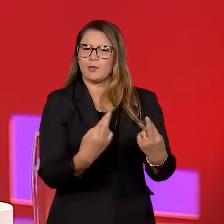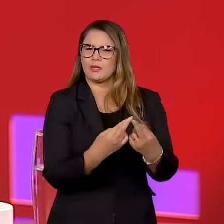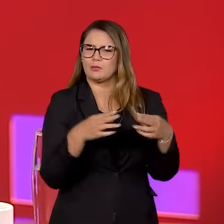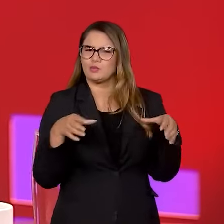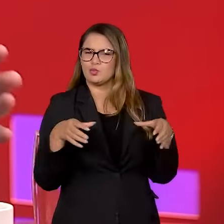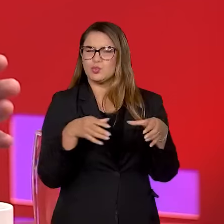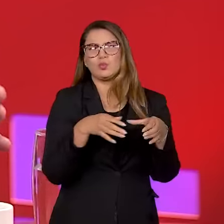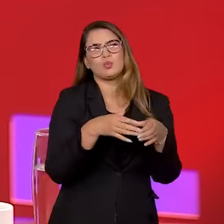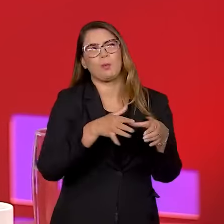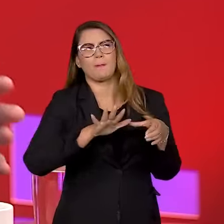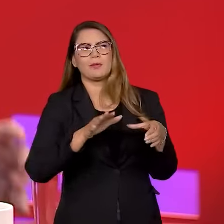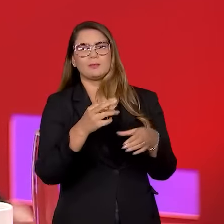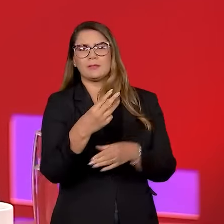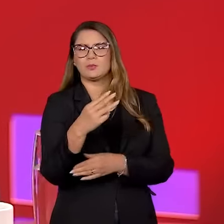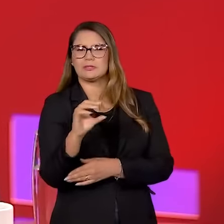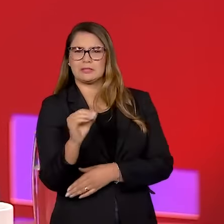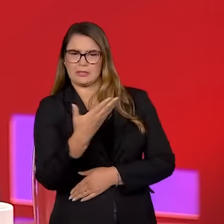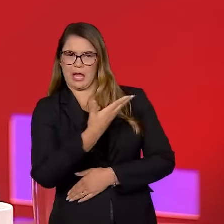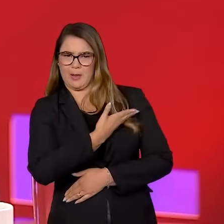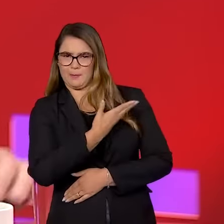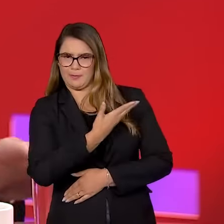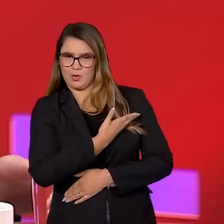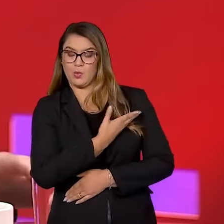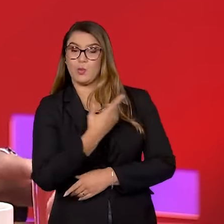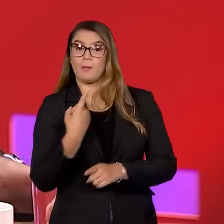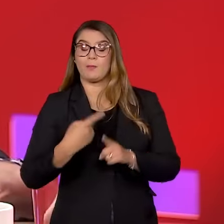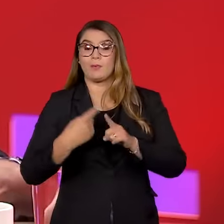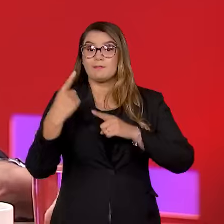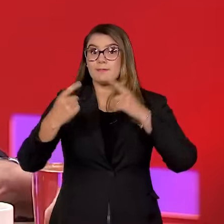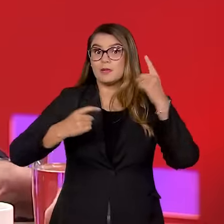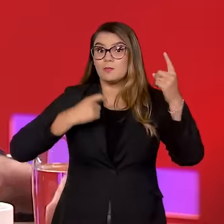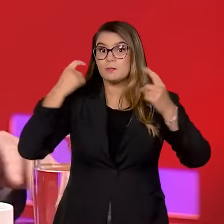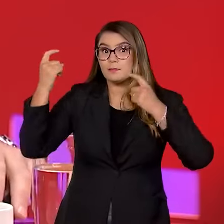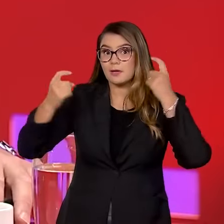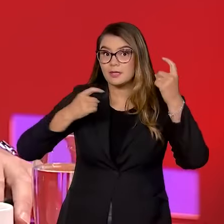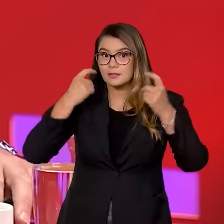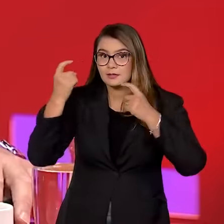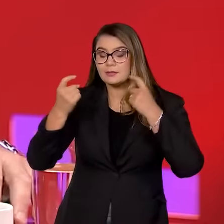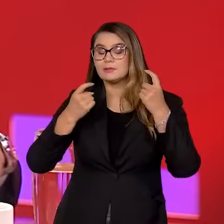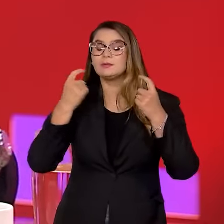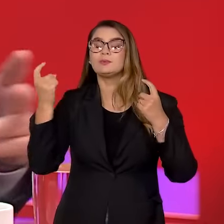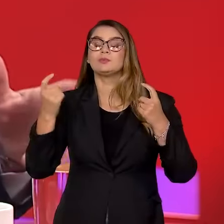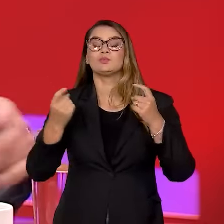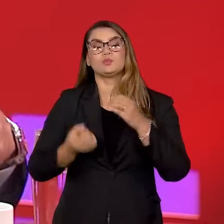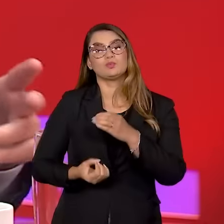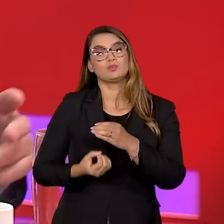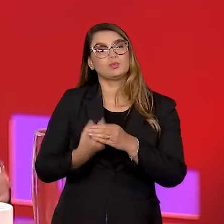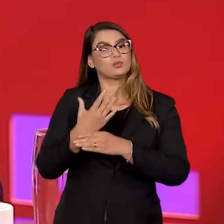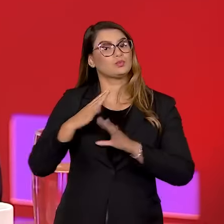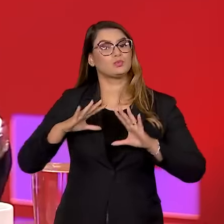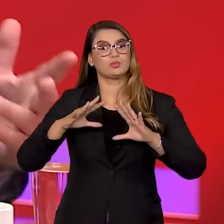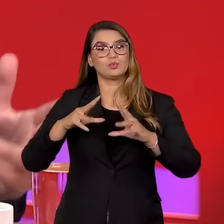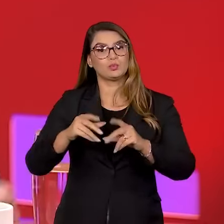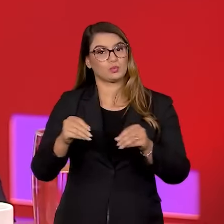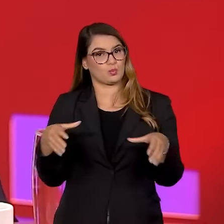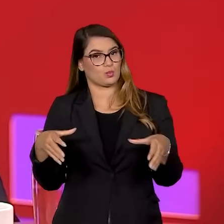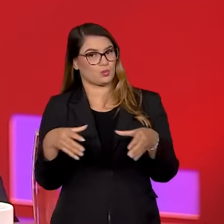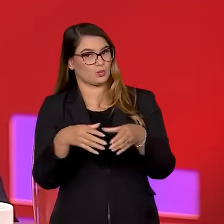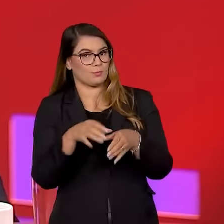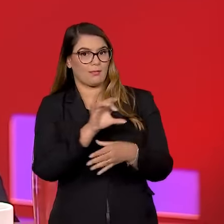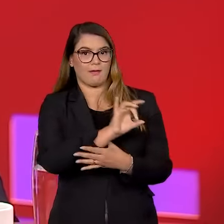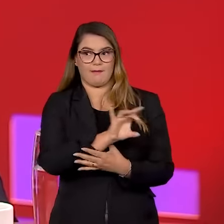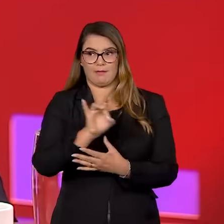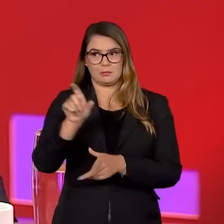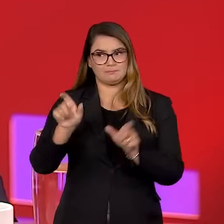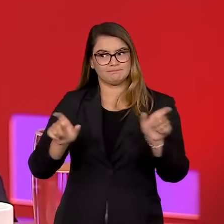éramos aproximadamente 30 colegas, por conta de uma preocupação que nasceu em todo o grupo, em